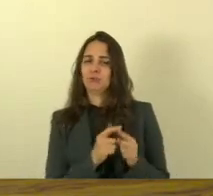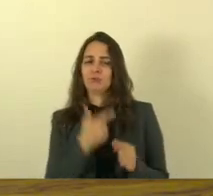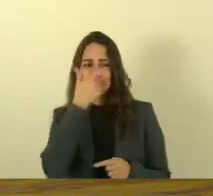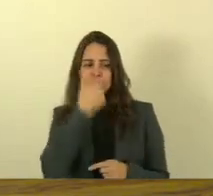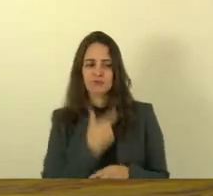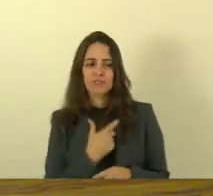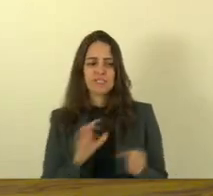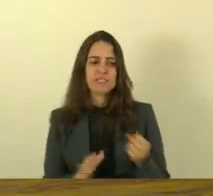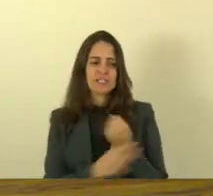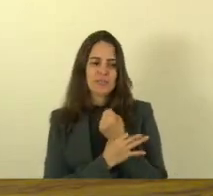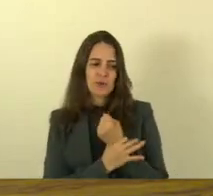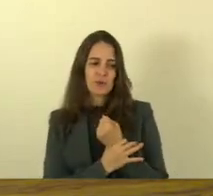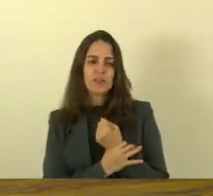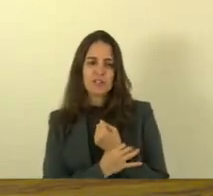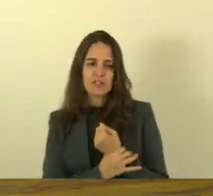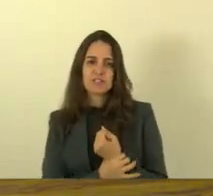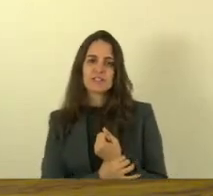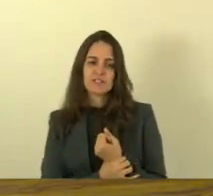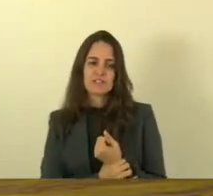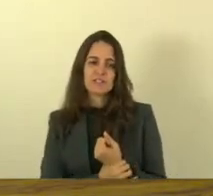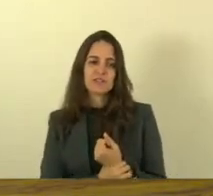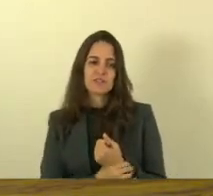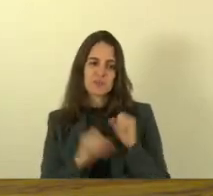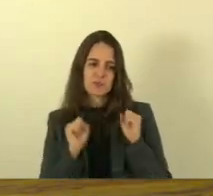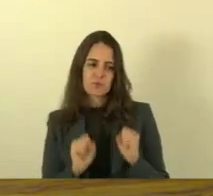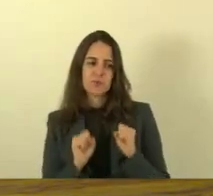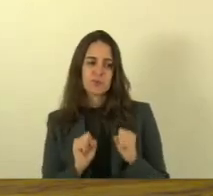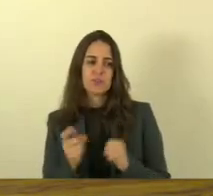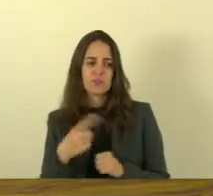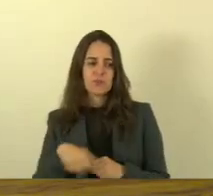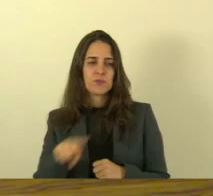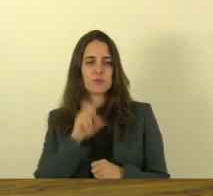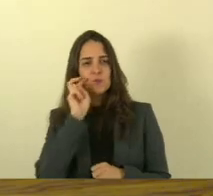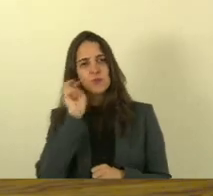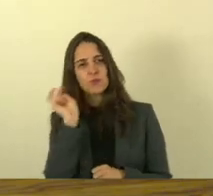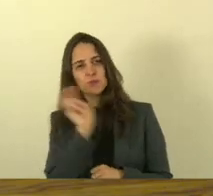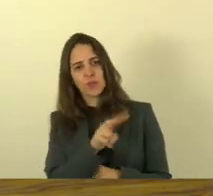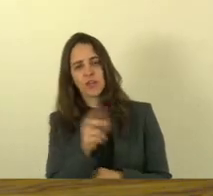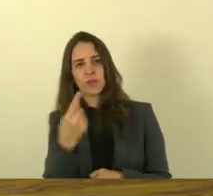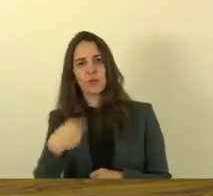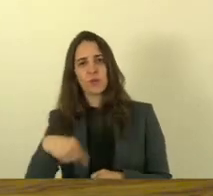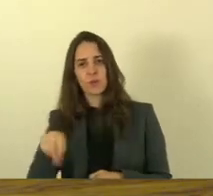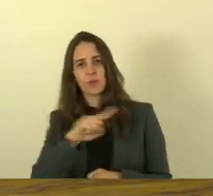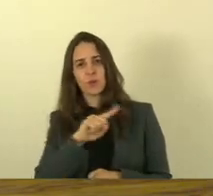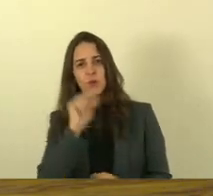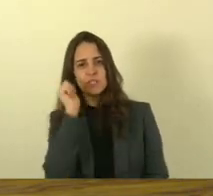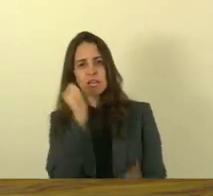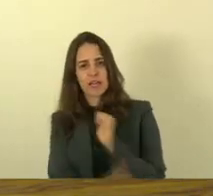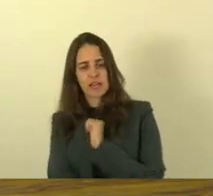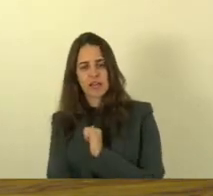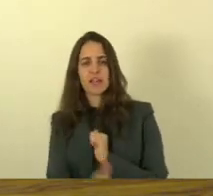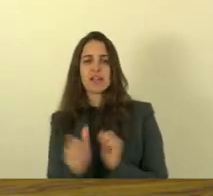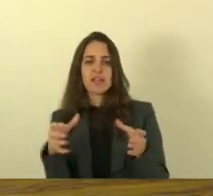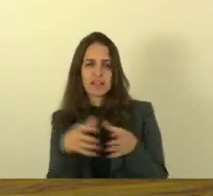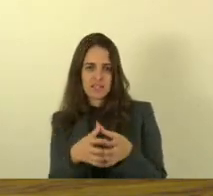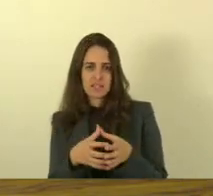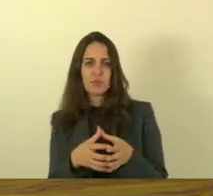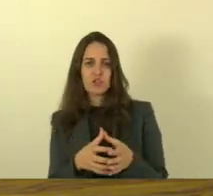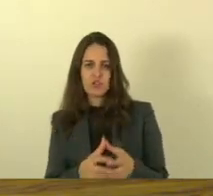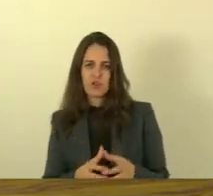mais de segurança no estádio mas pudéssemos estar vendo a nossa querida desportiva ferroviária